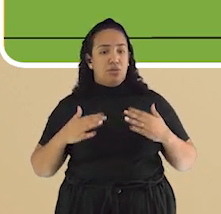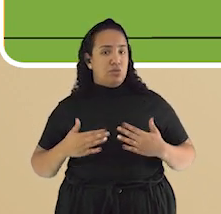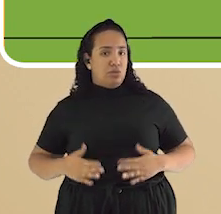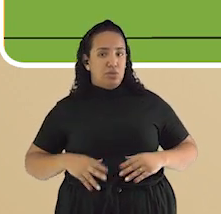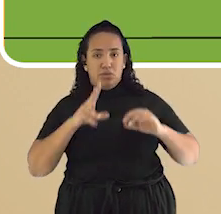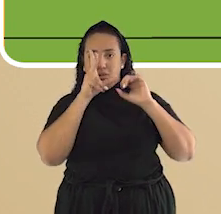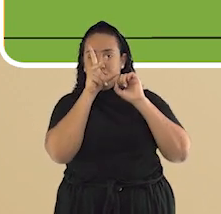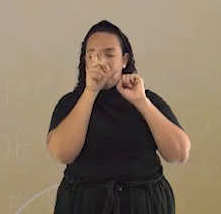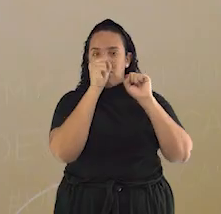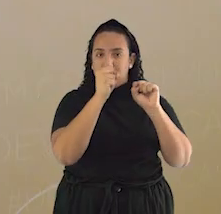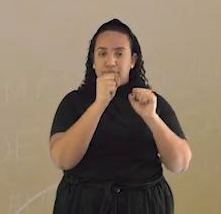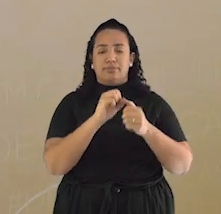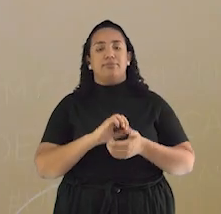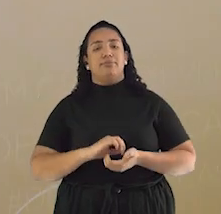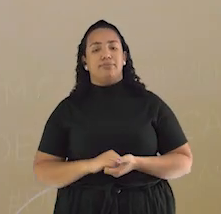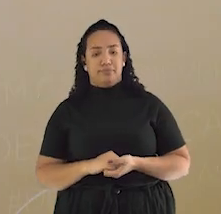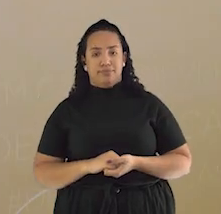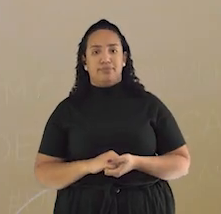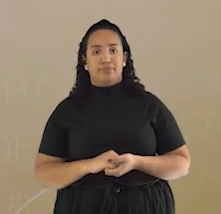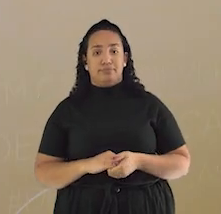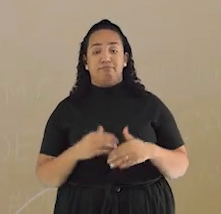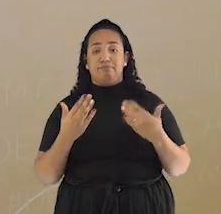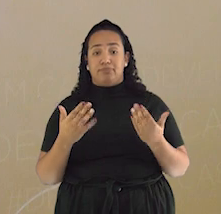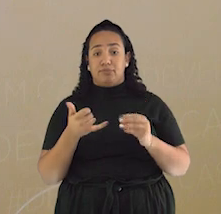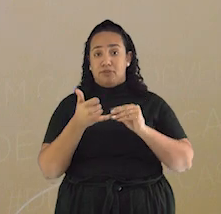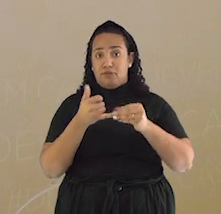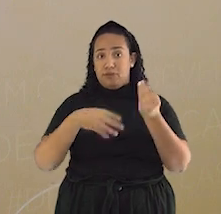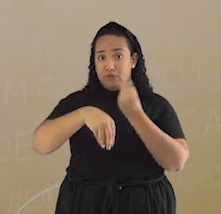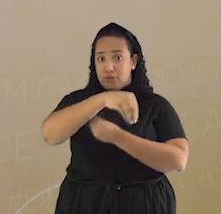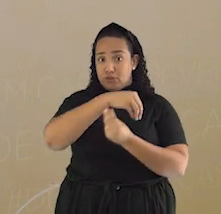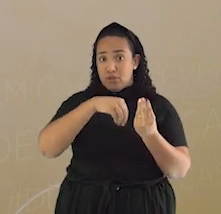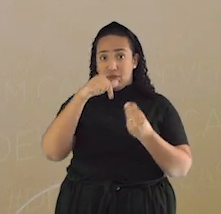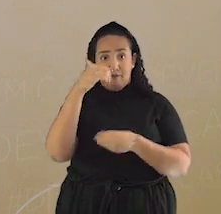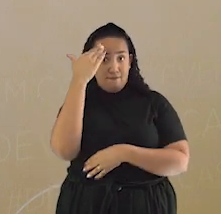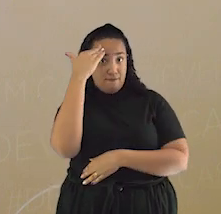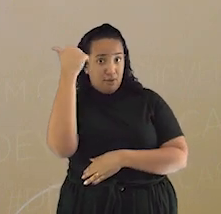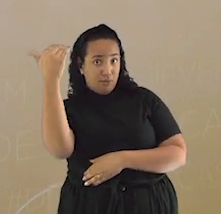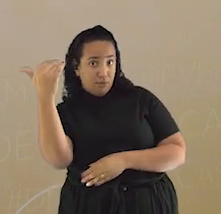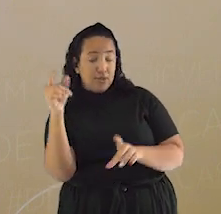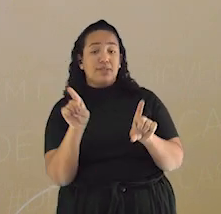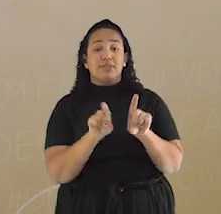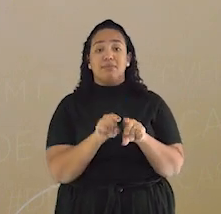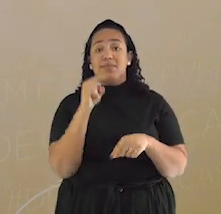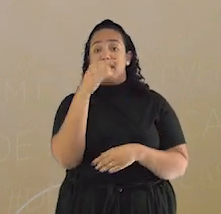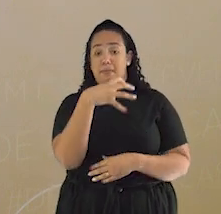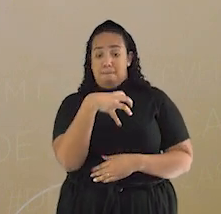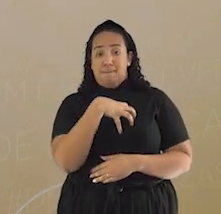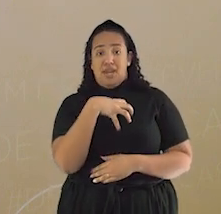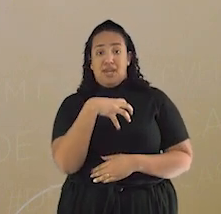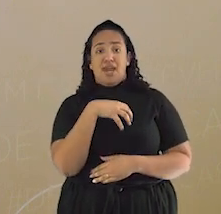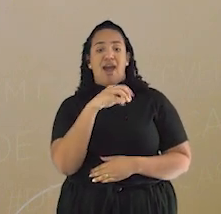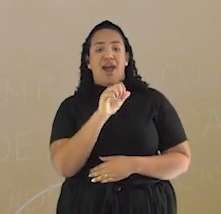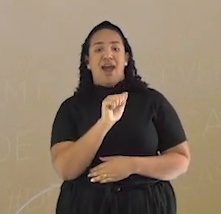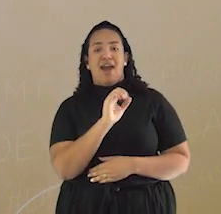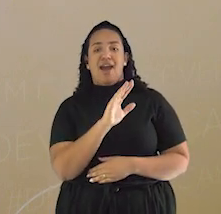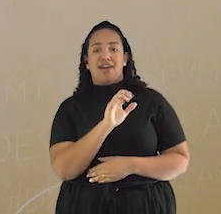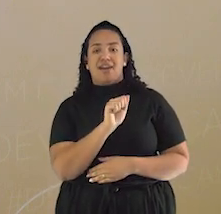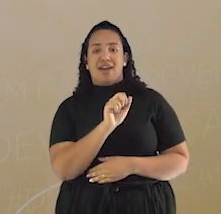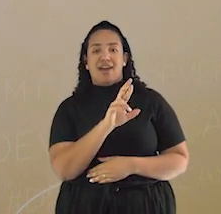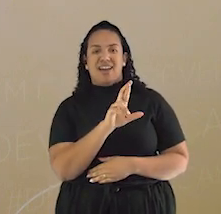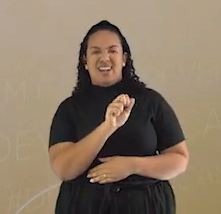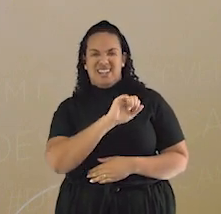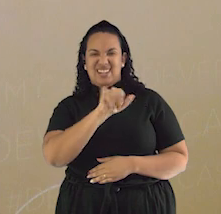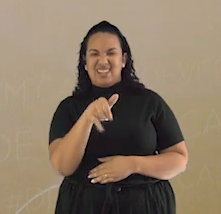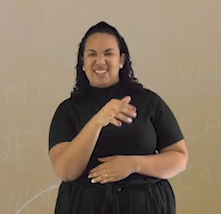pode exagerar. E se a feijoada é muito popular, o acarajé baiano é a comida de origem africana mais conhecida no